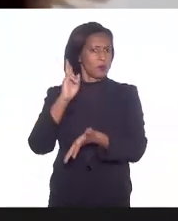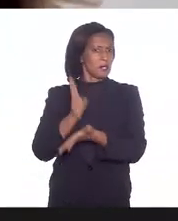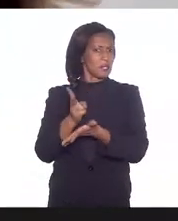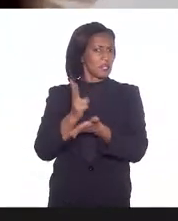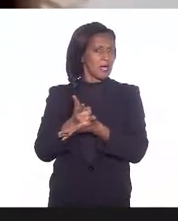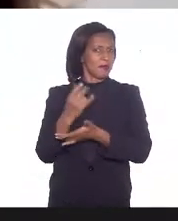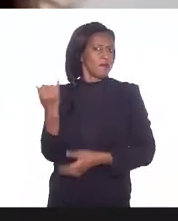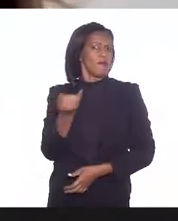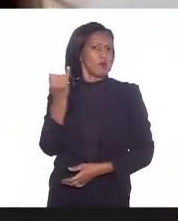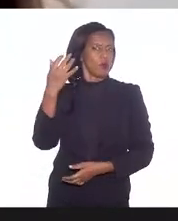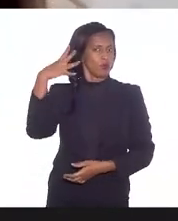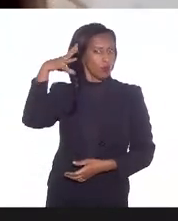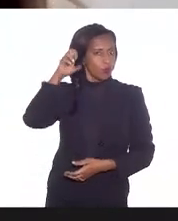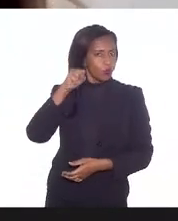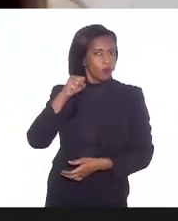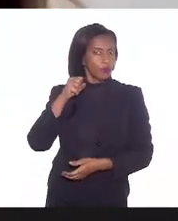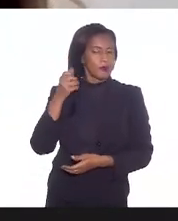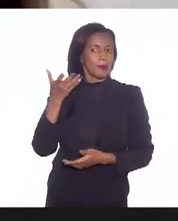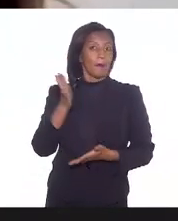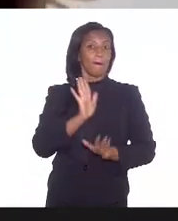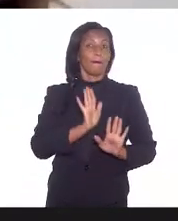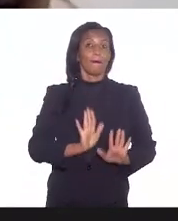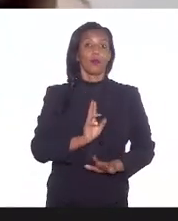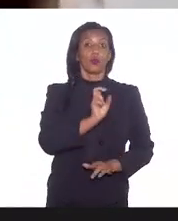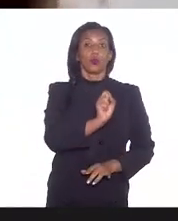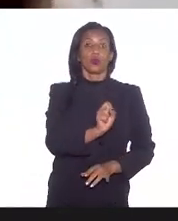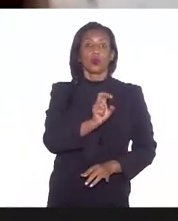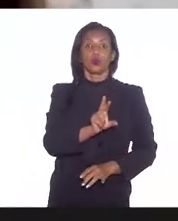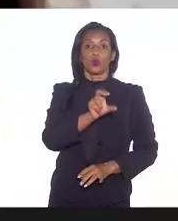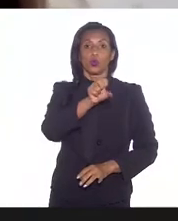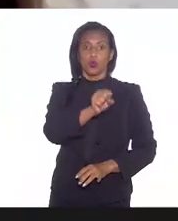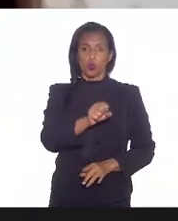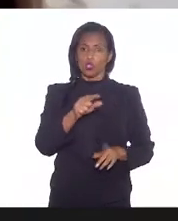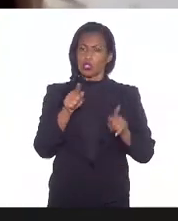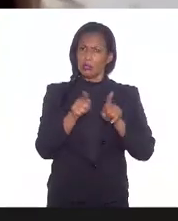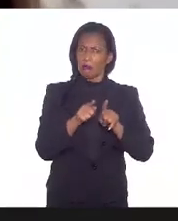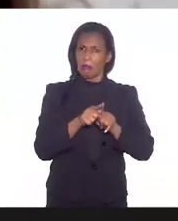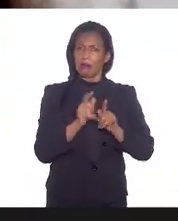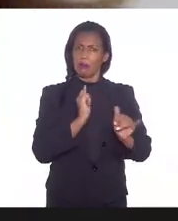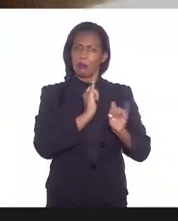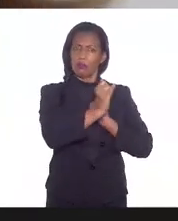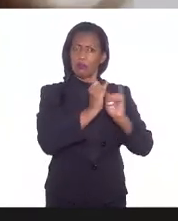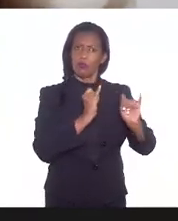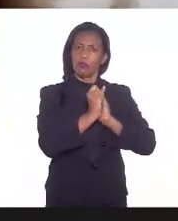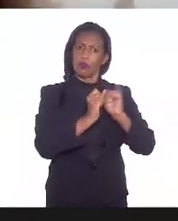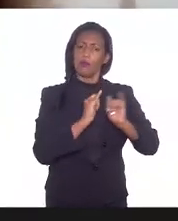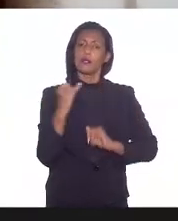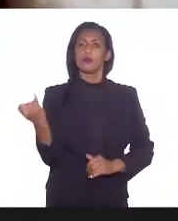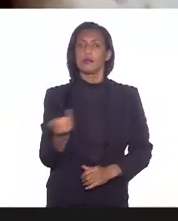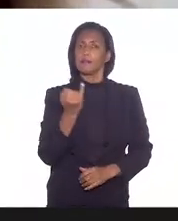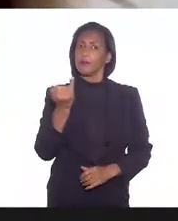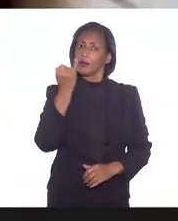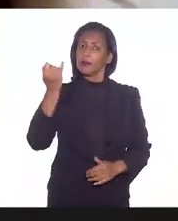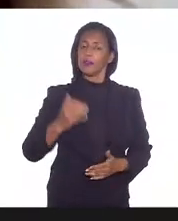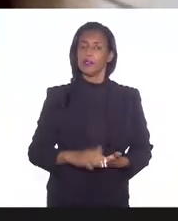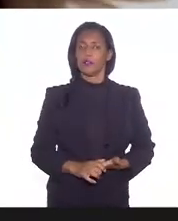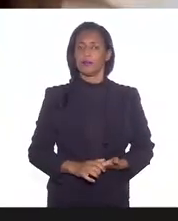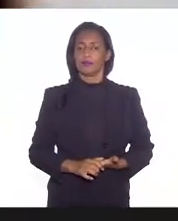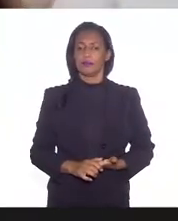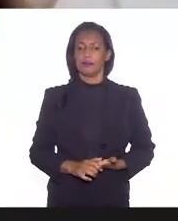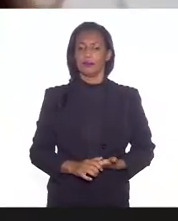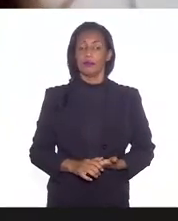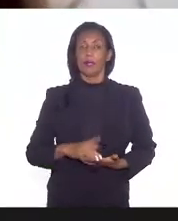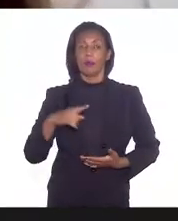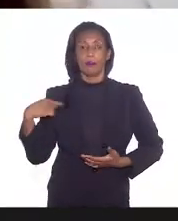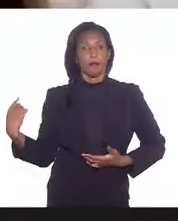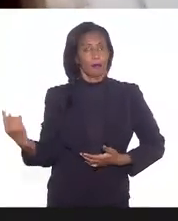importante, mas o SUS adota um fluxo de informação que é importantíssimo para